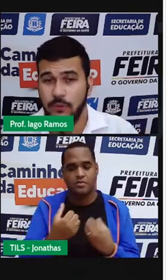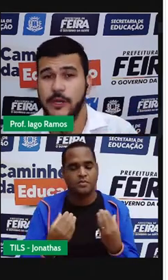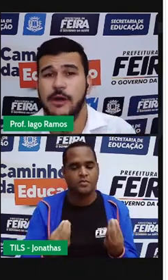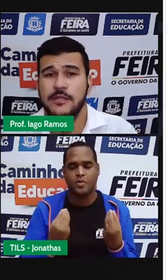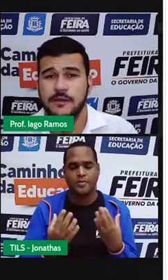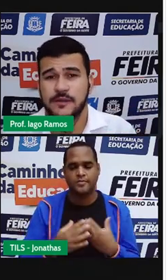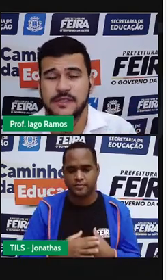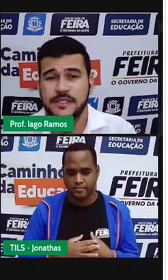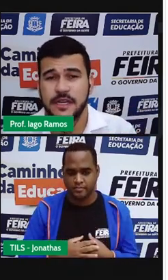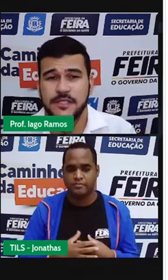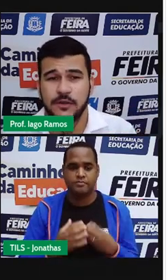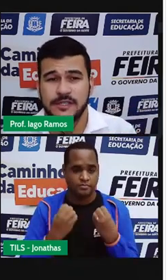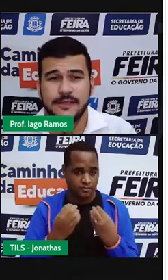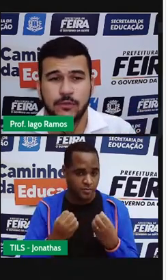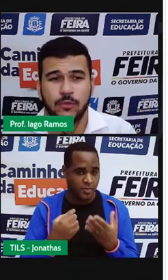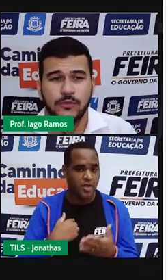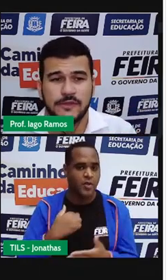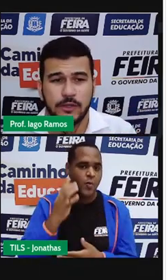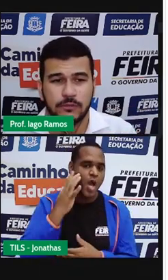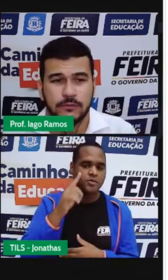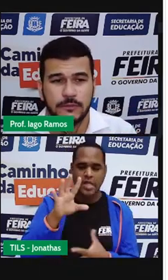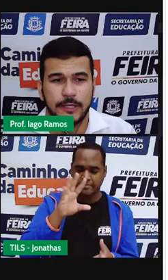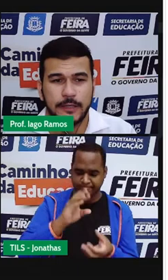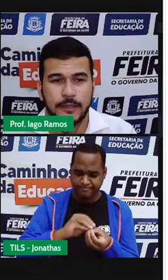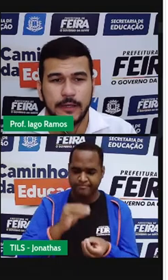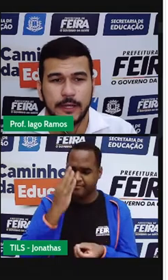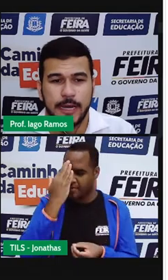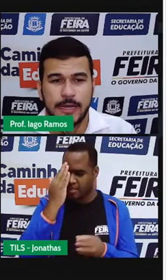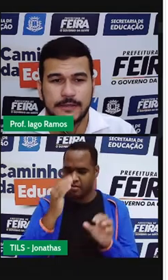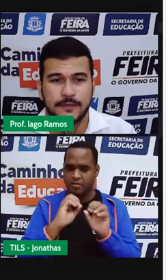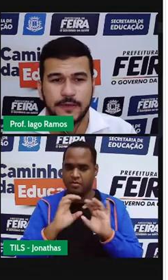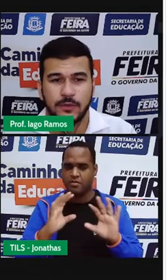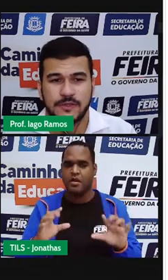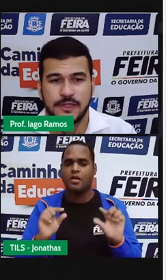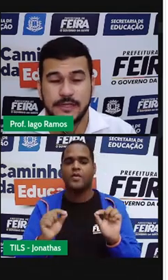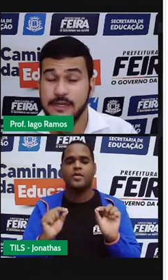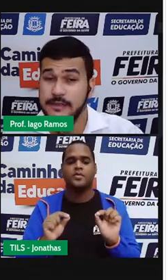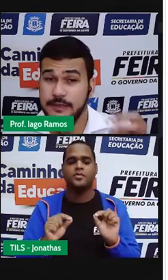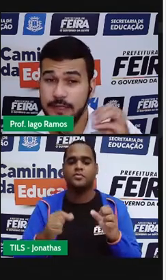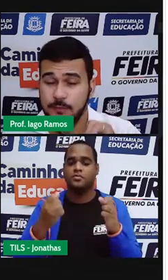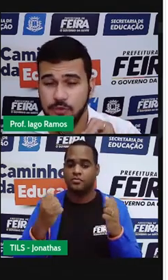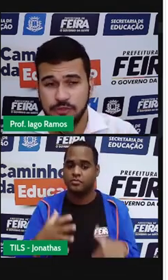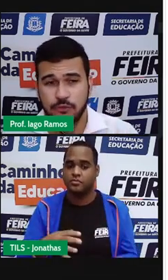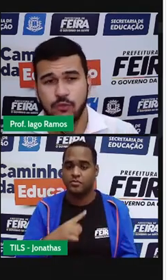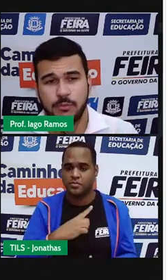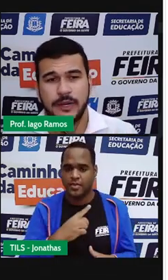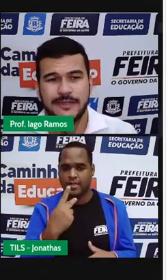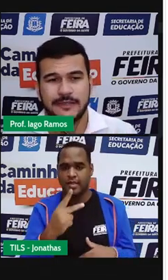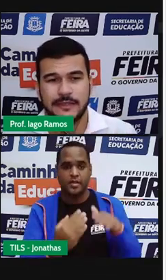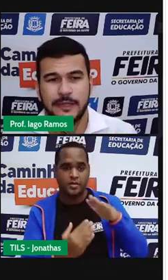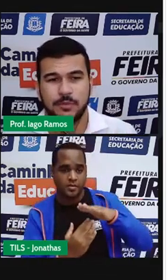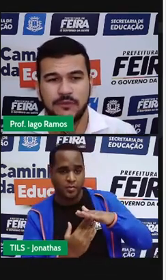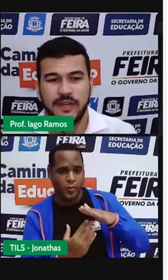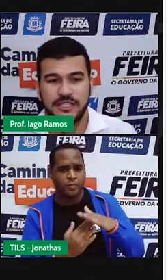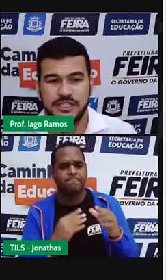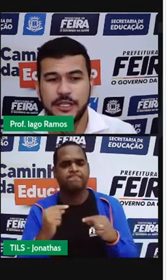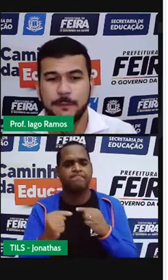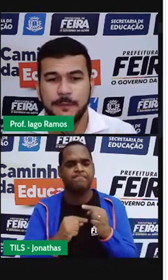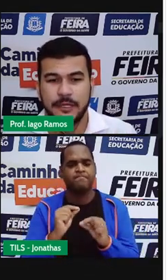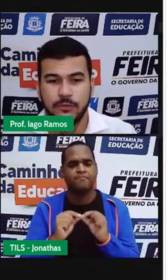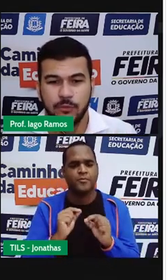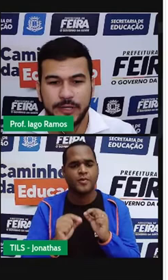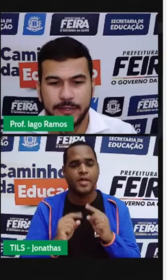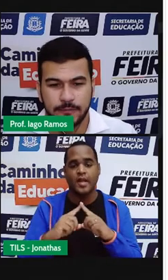Bom, eu acho que você já chegou a essa conclusão, né? Essa velocidade... Esse tempo, desculpa. Esse tempo vai